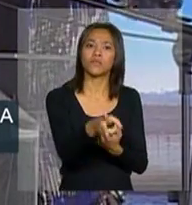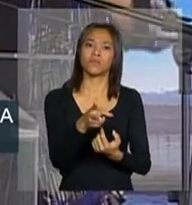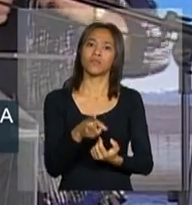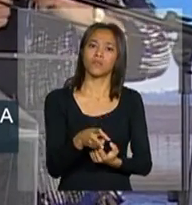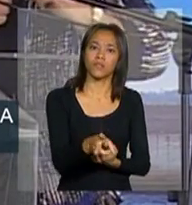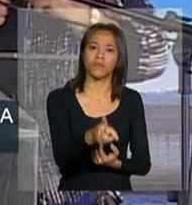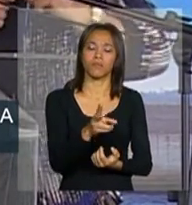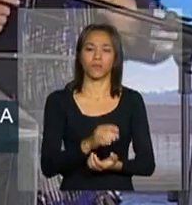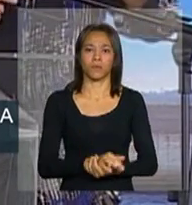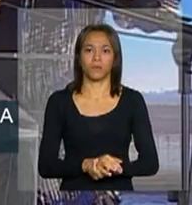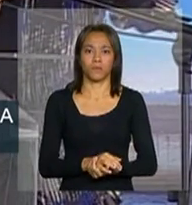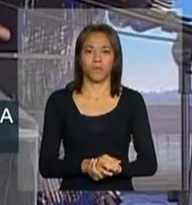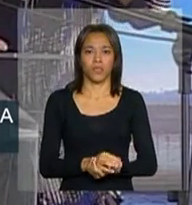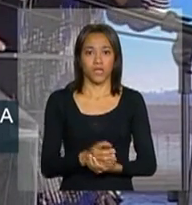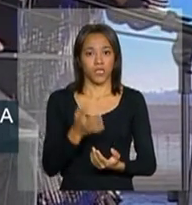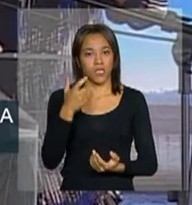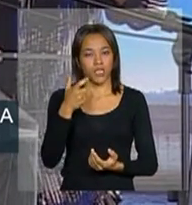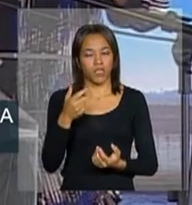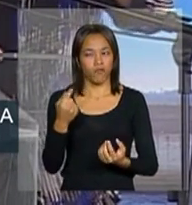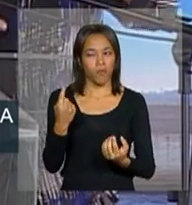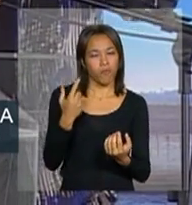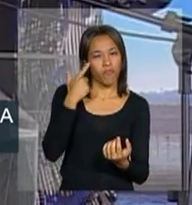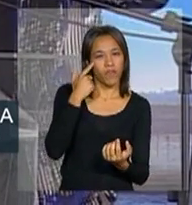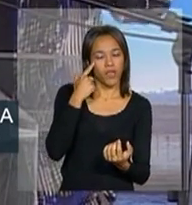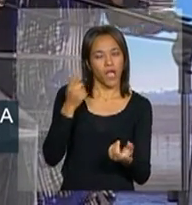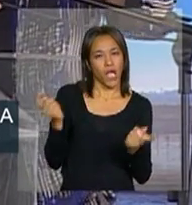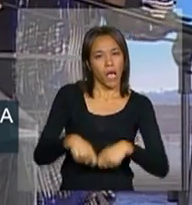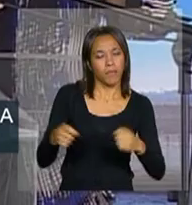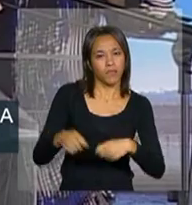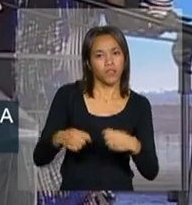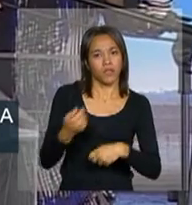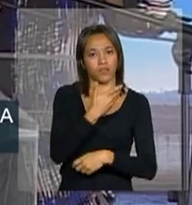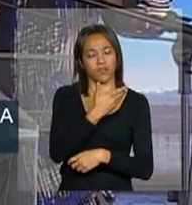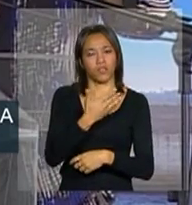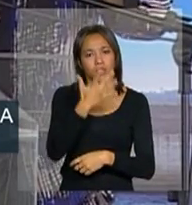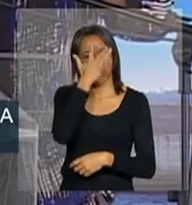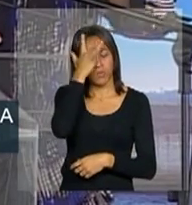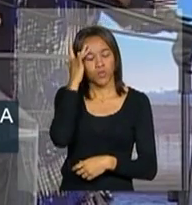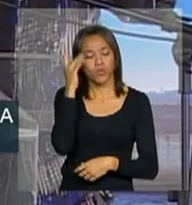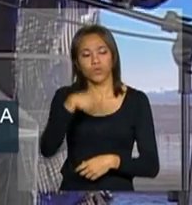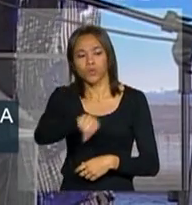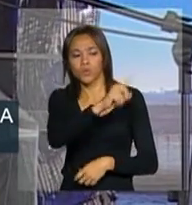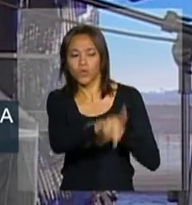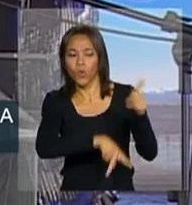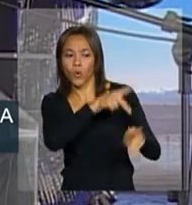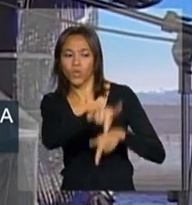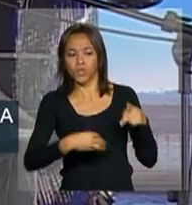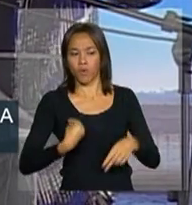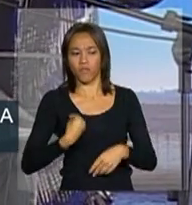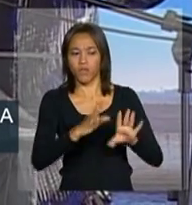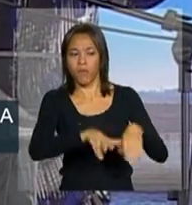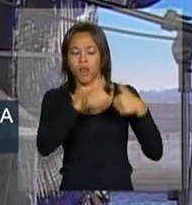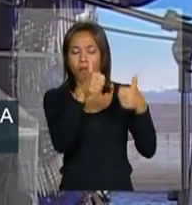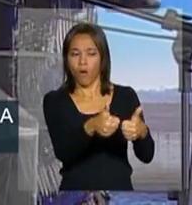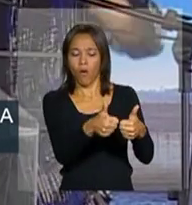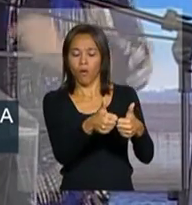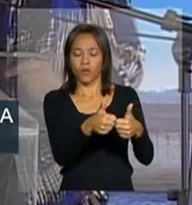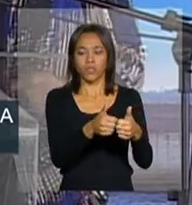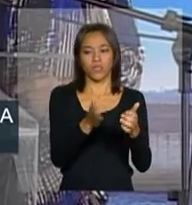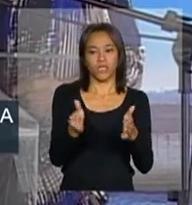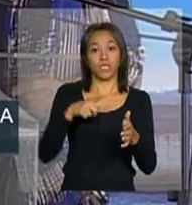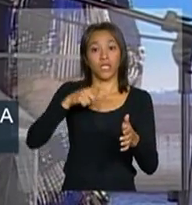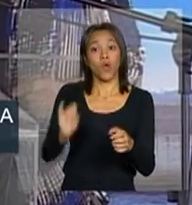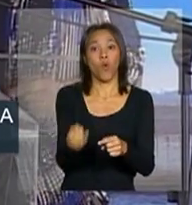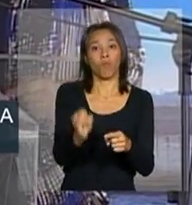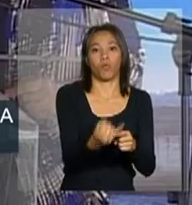que mede a capacidade das pessoas terem uma vida melhor e terem mais